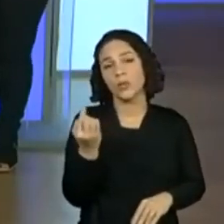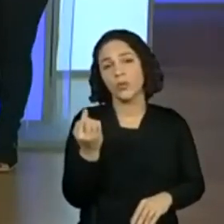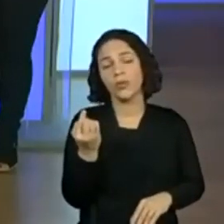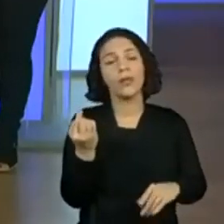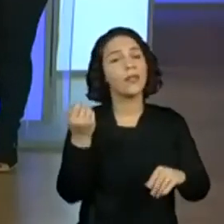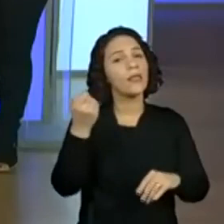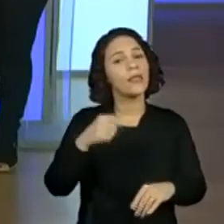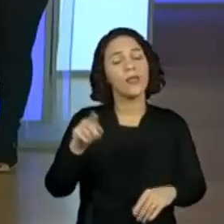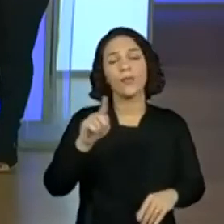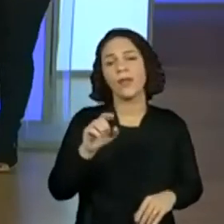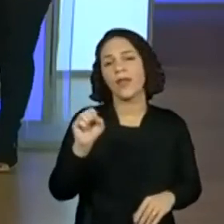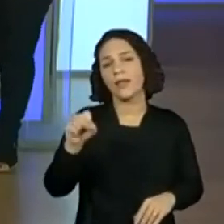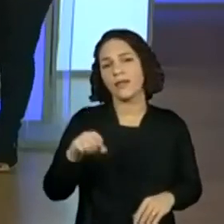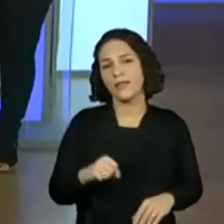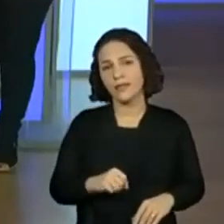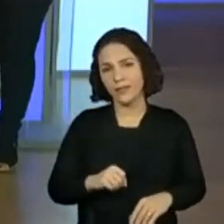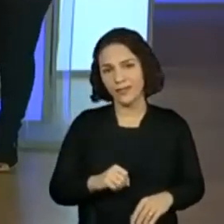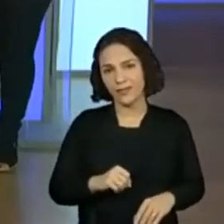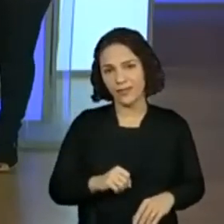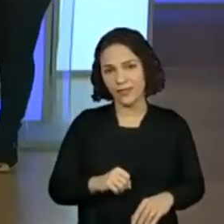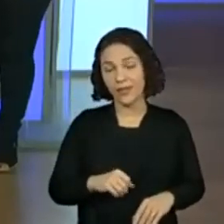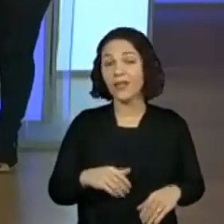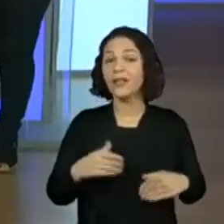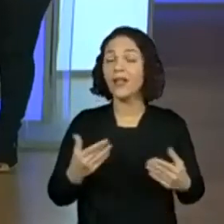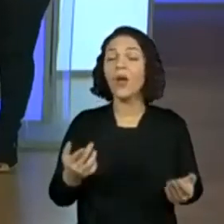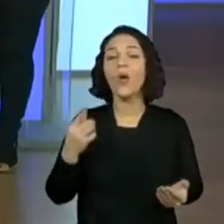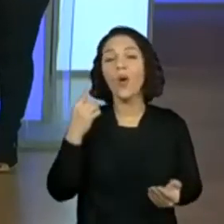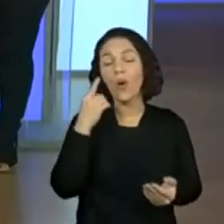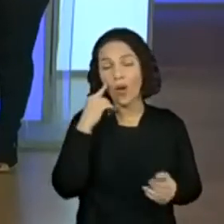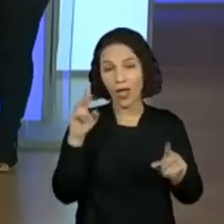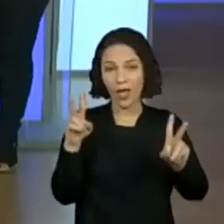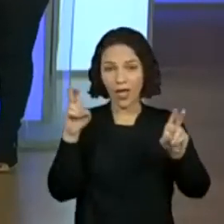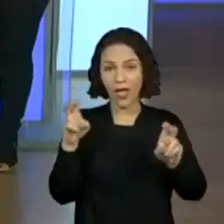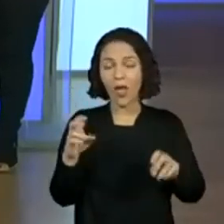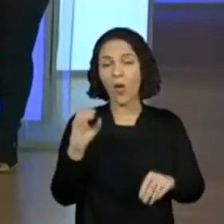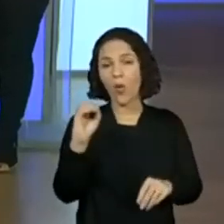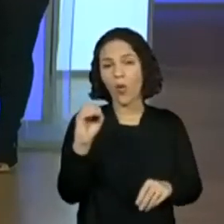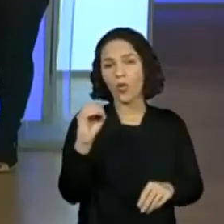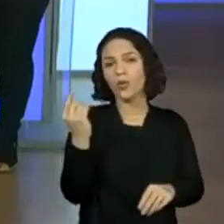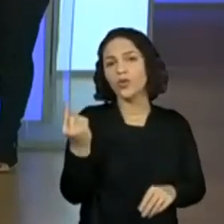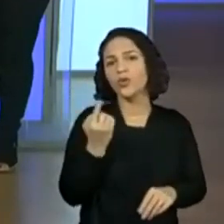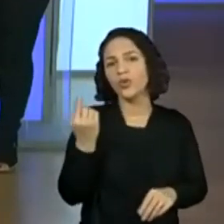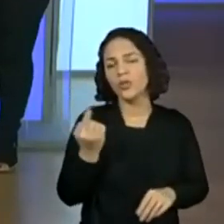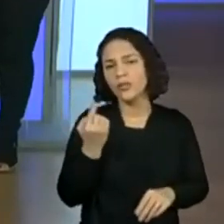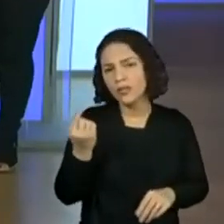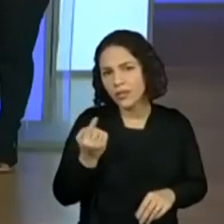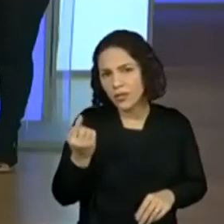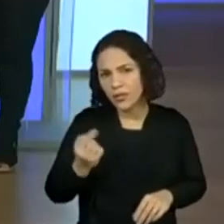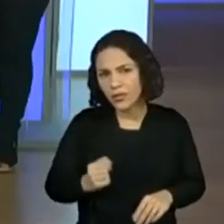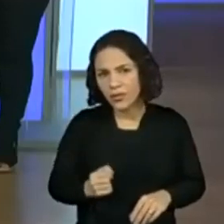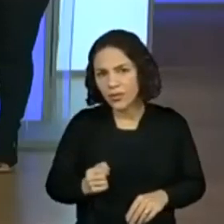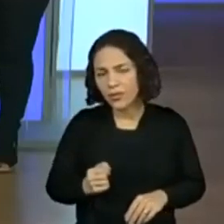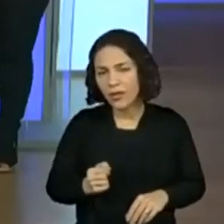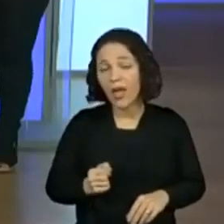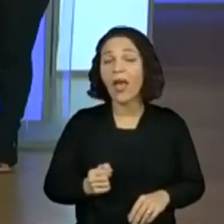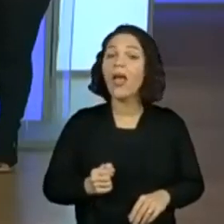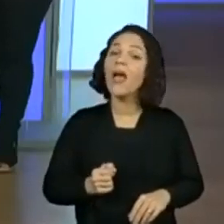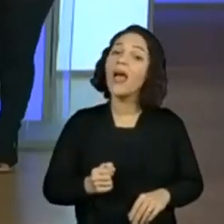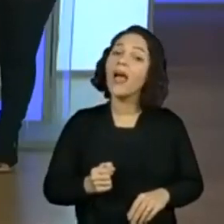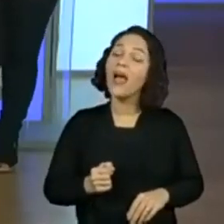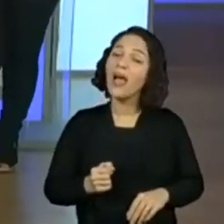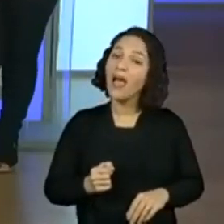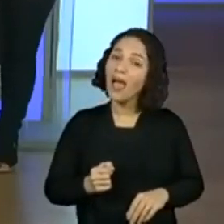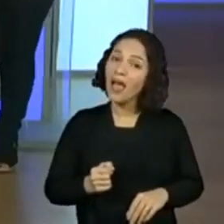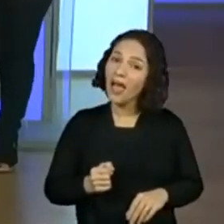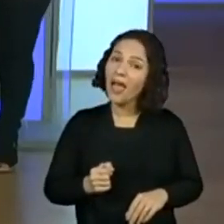do S. Então, o título é onde o O está sozinho, sem o S. Gente, professora Vivi,